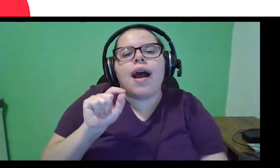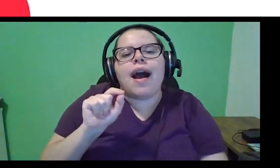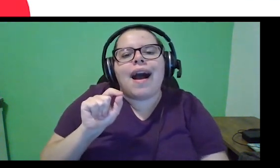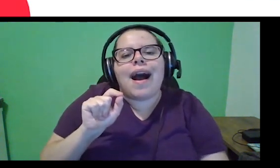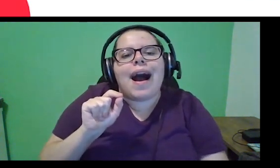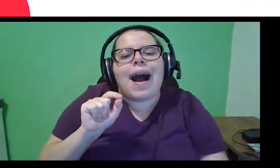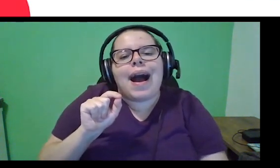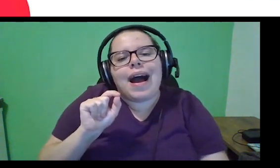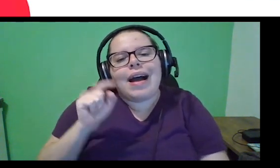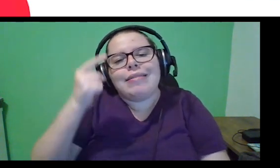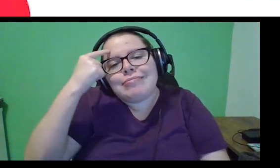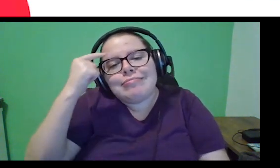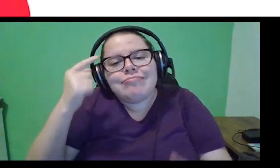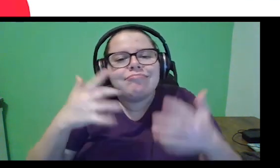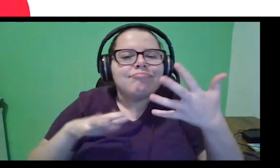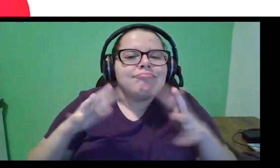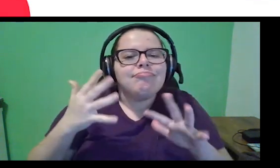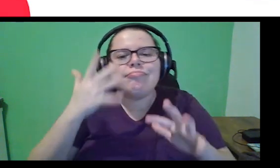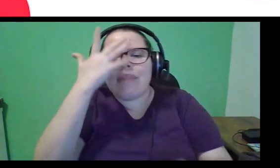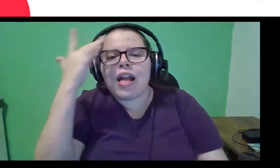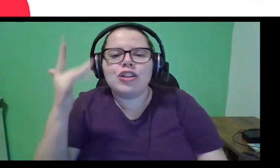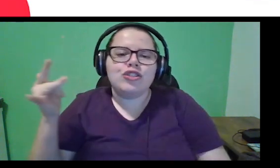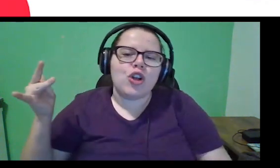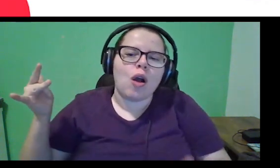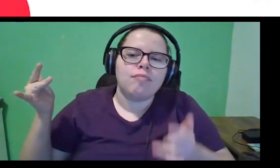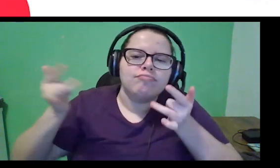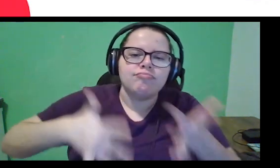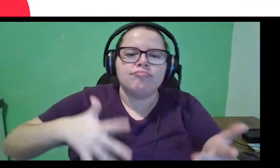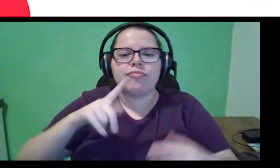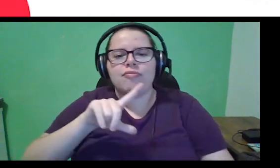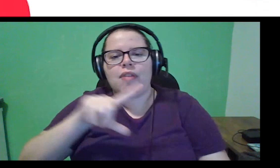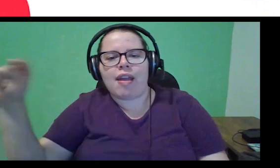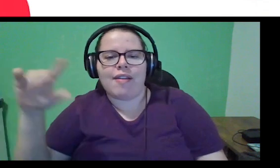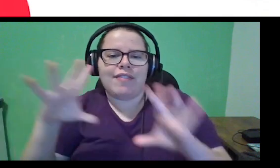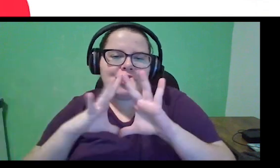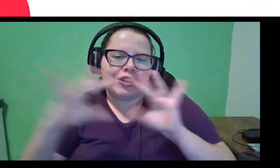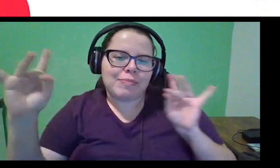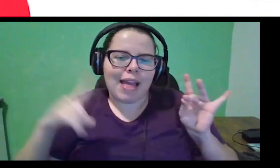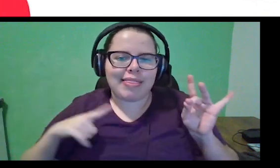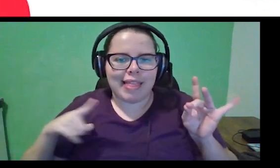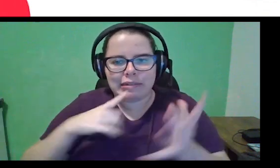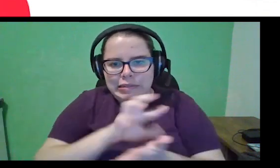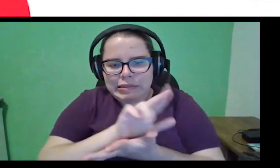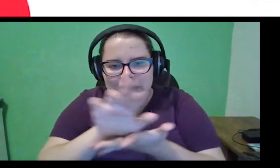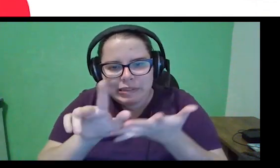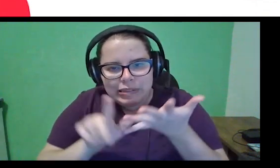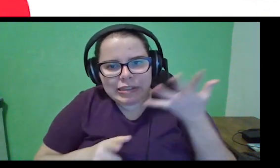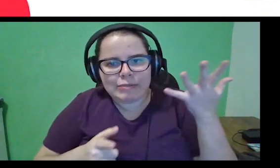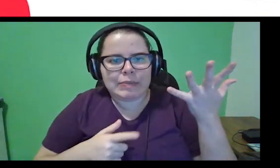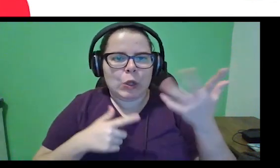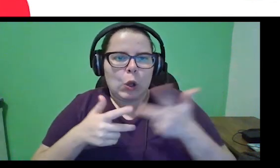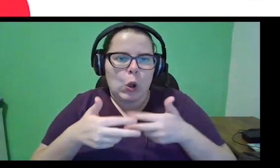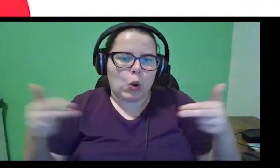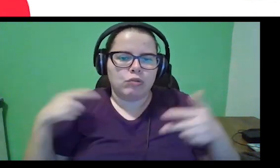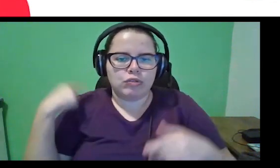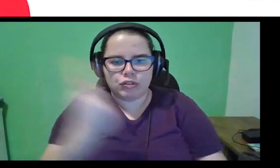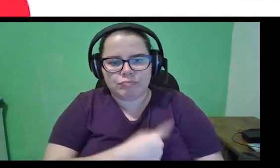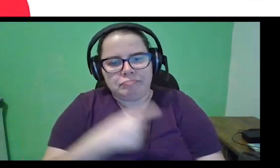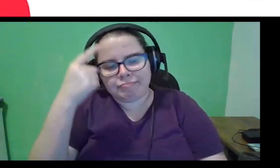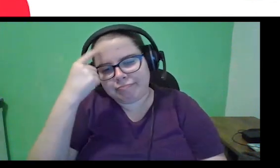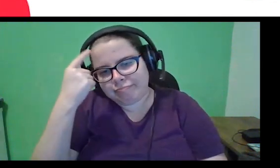sair, né? Mediante a feedbacks, percepções, enfim. Existem vários mecanismos da gente